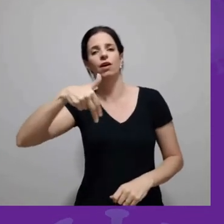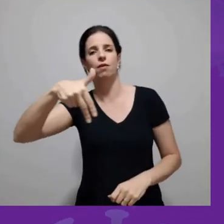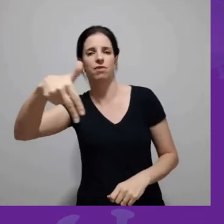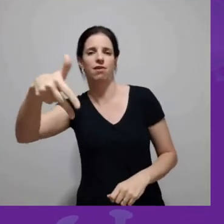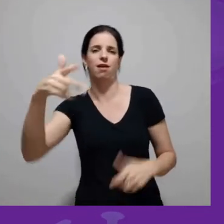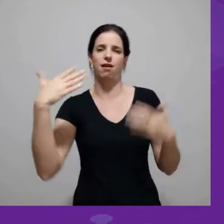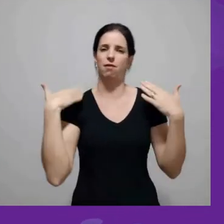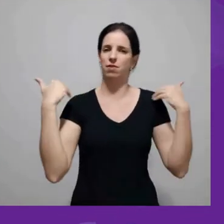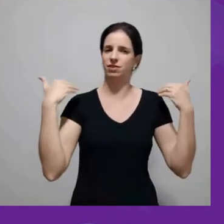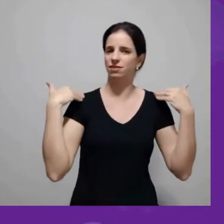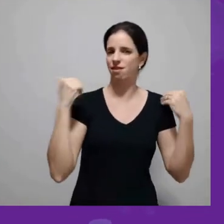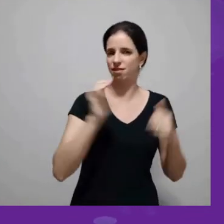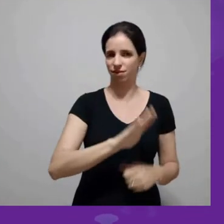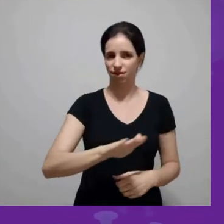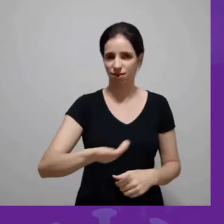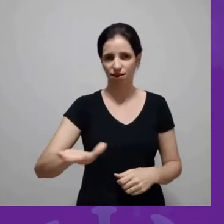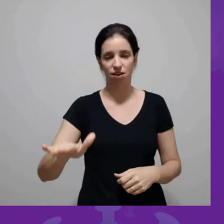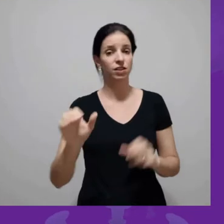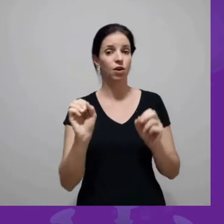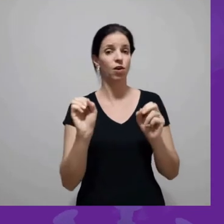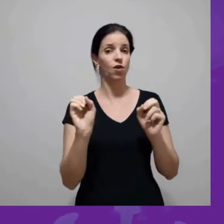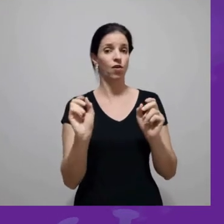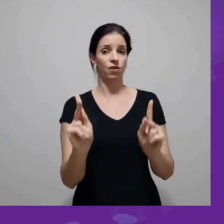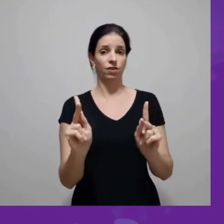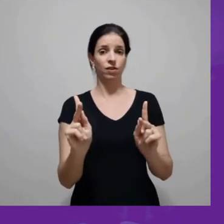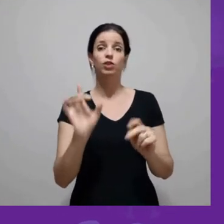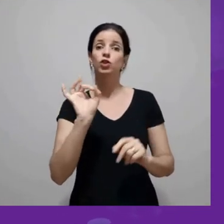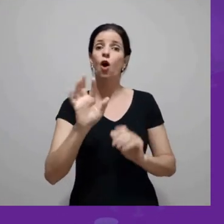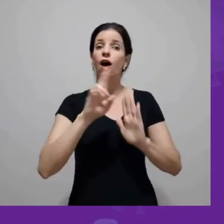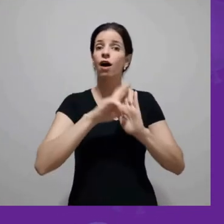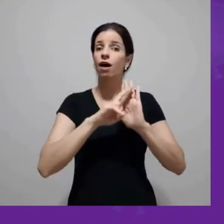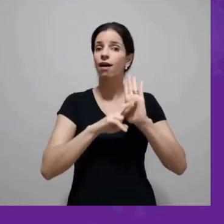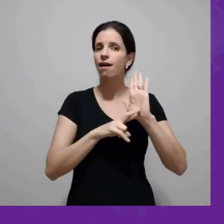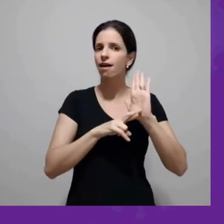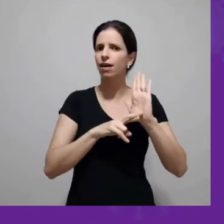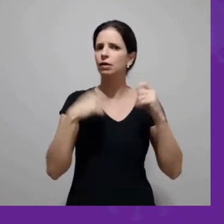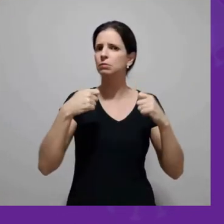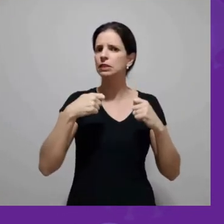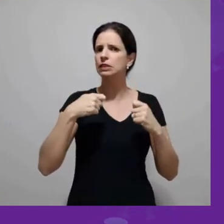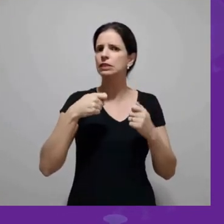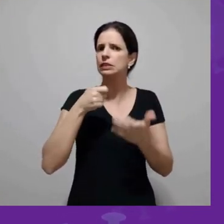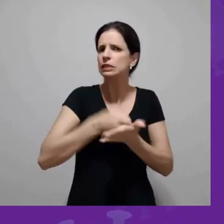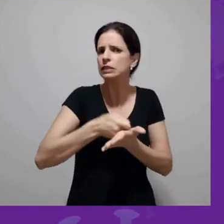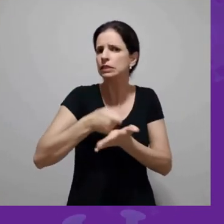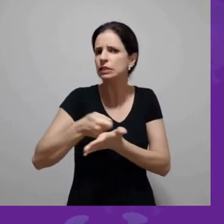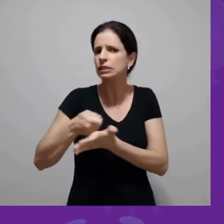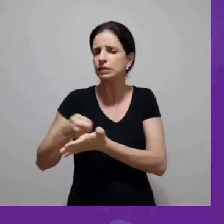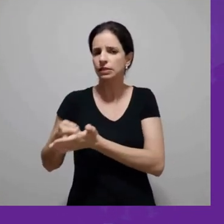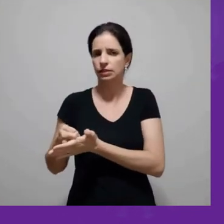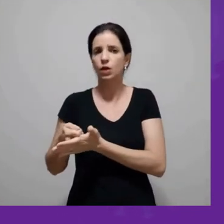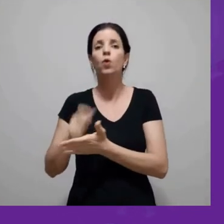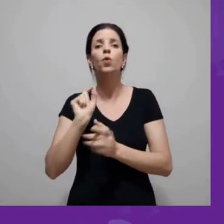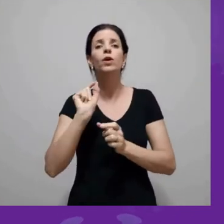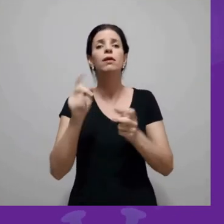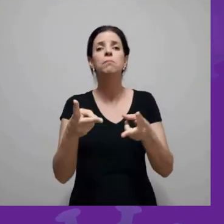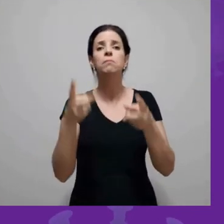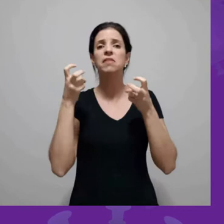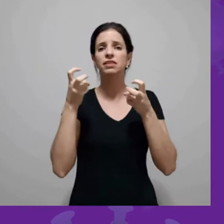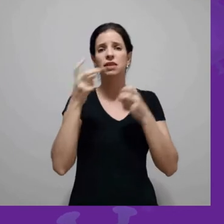com uma criança ou coisa assim. Agora, o cuidado tem que ser muito rigoroso. O que a gente tem visto muito é a negligência em relação a isso.